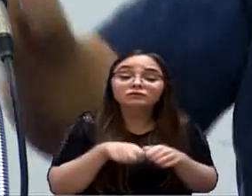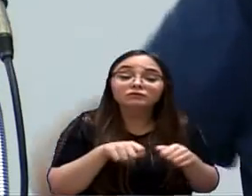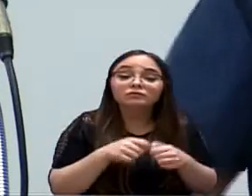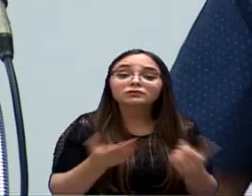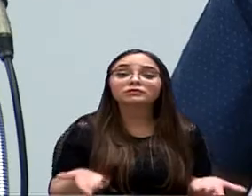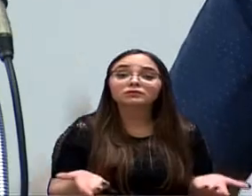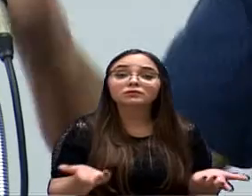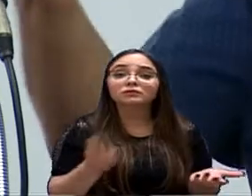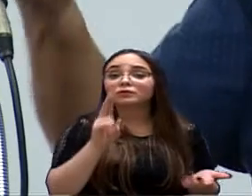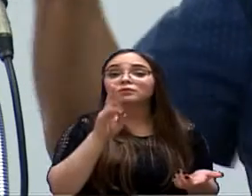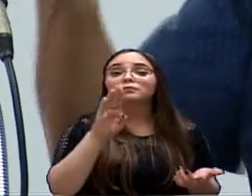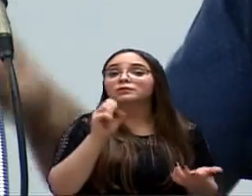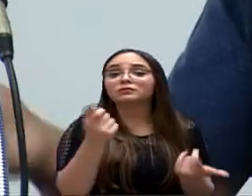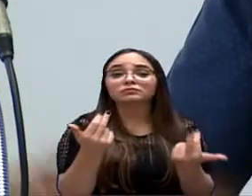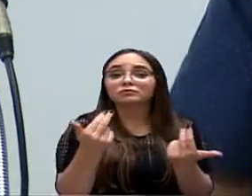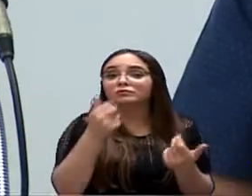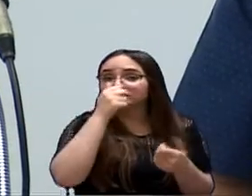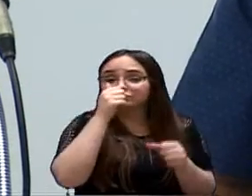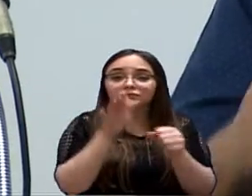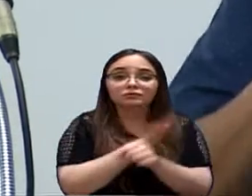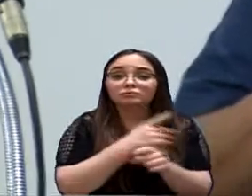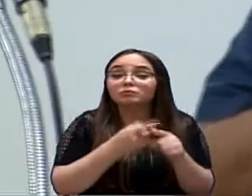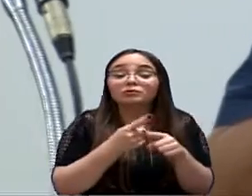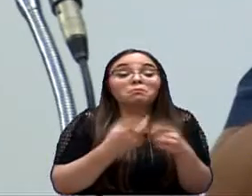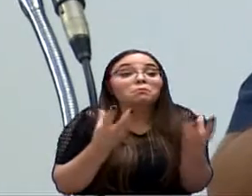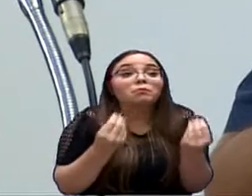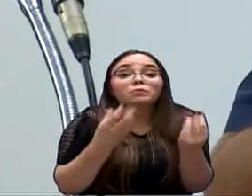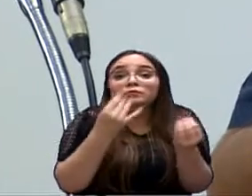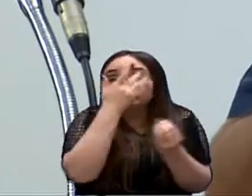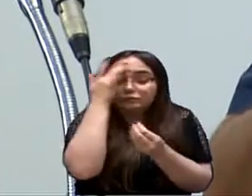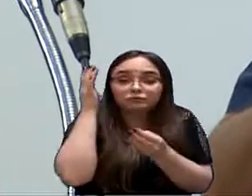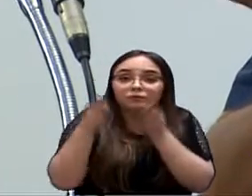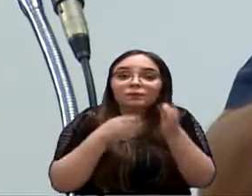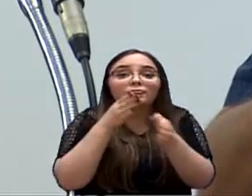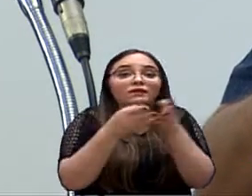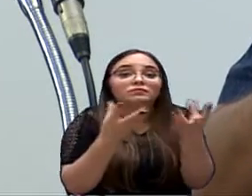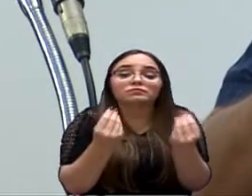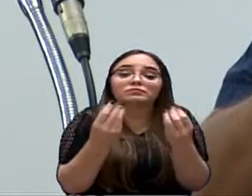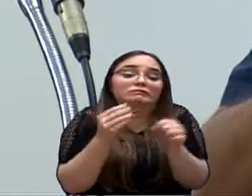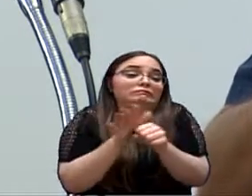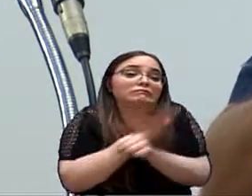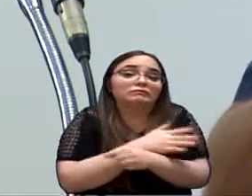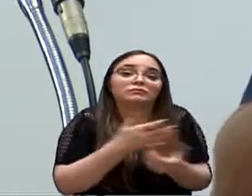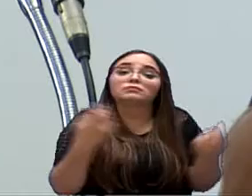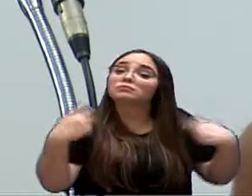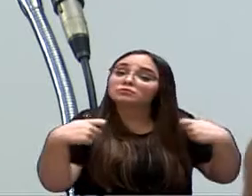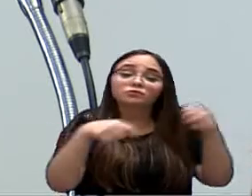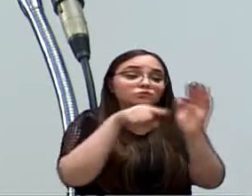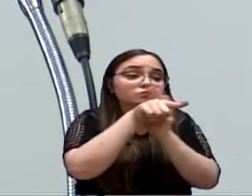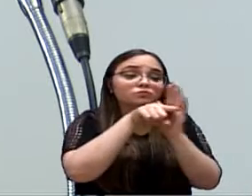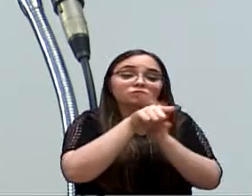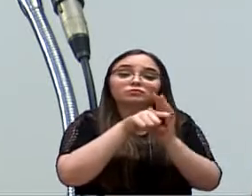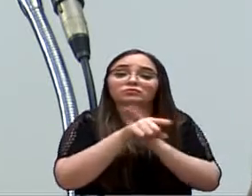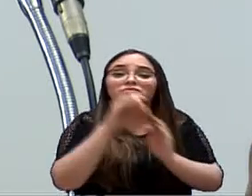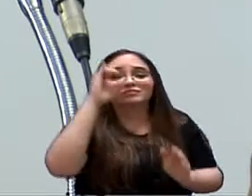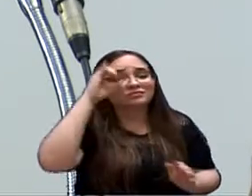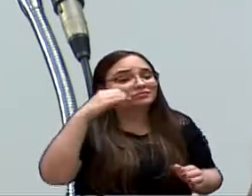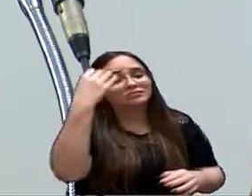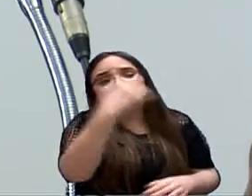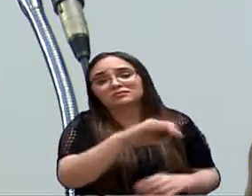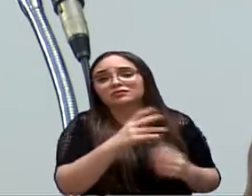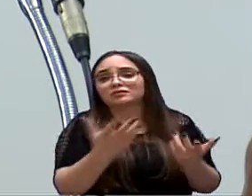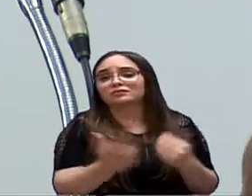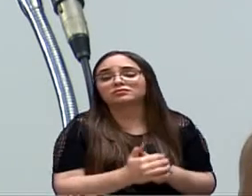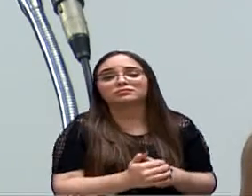atendimento, porque vai muita gente, Vitão. É muita gente. Então, você tem que estudar. A Yara está certinha. A vereadora Yara está certinha, está